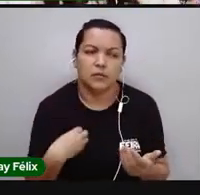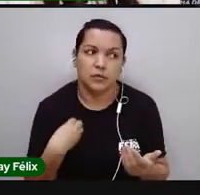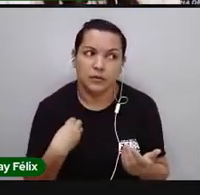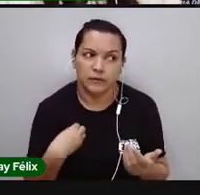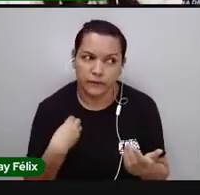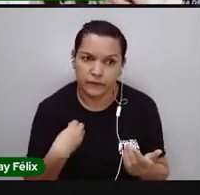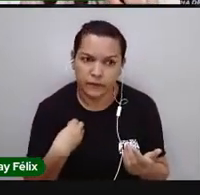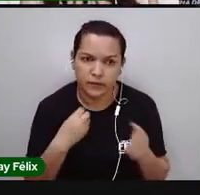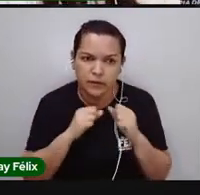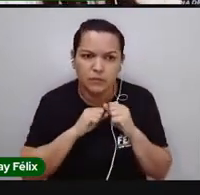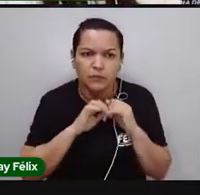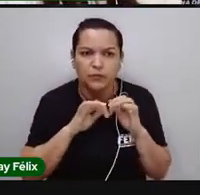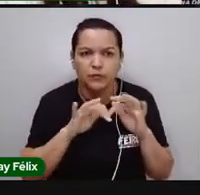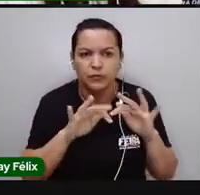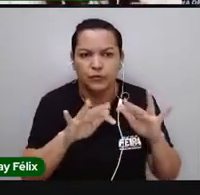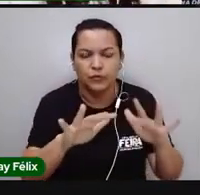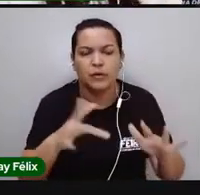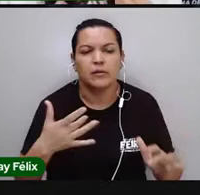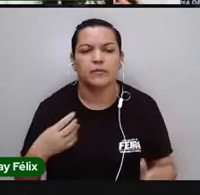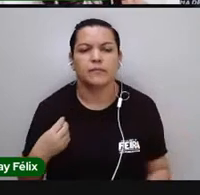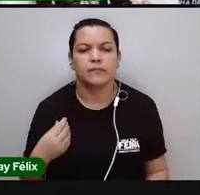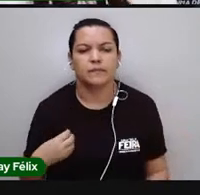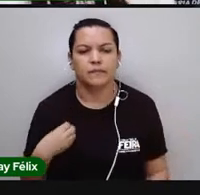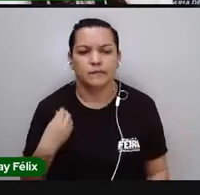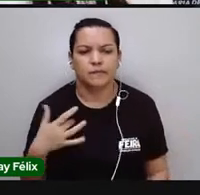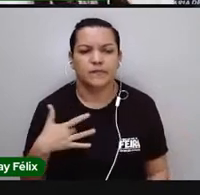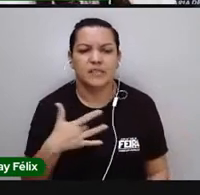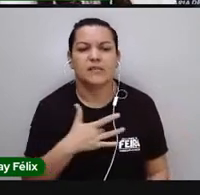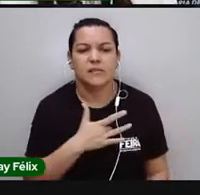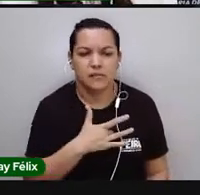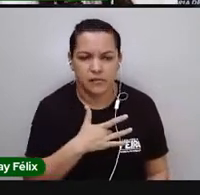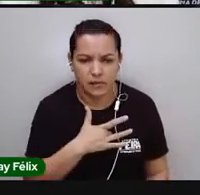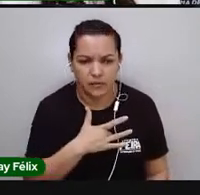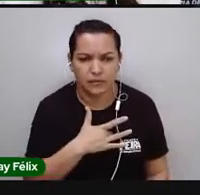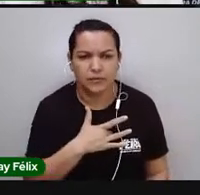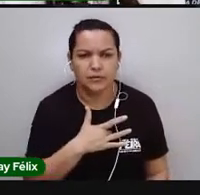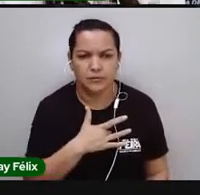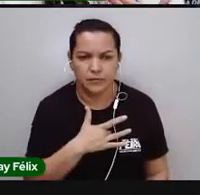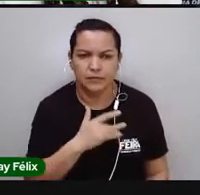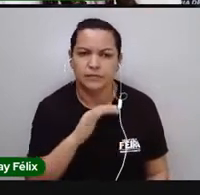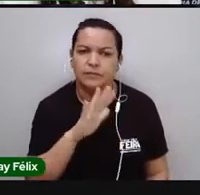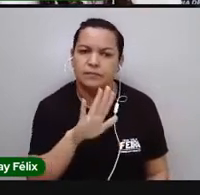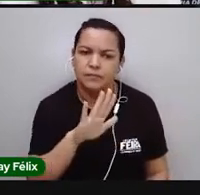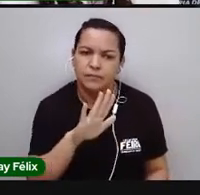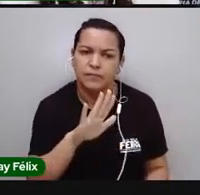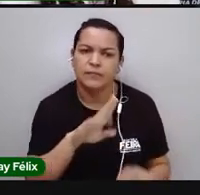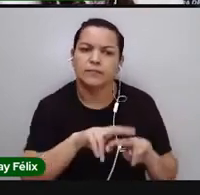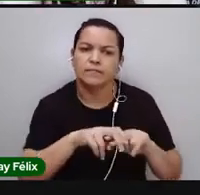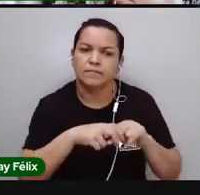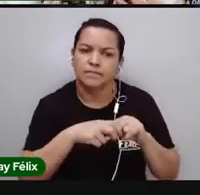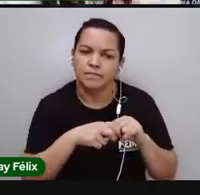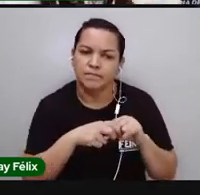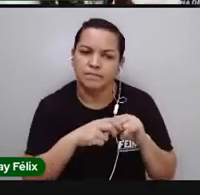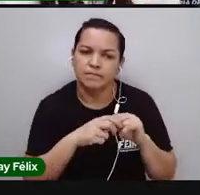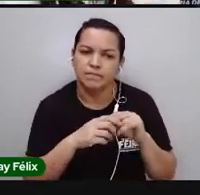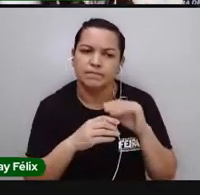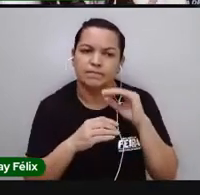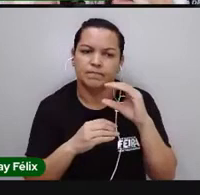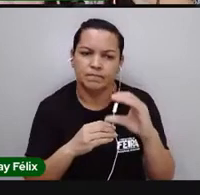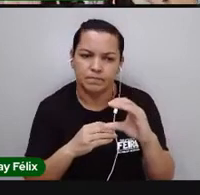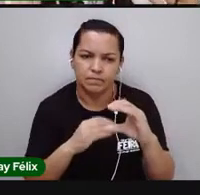flua com saúde, ela flua da melhor maneira possível, mas para isso é necessário etapas, e essas